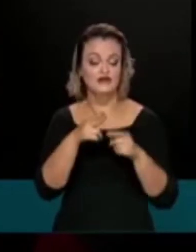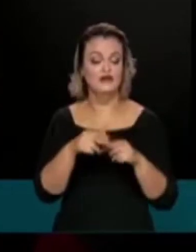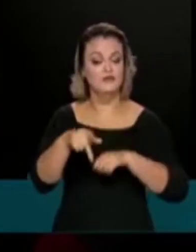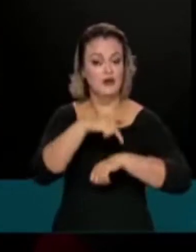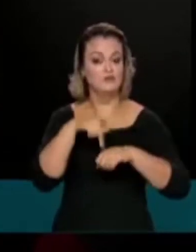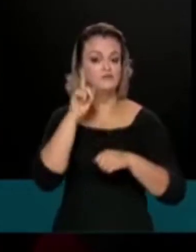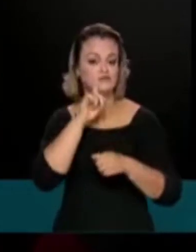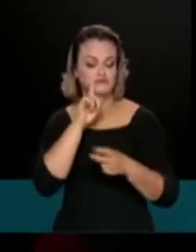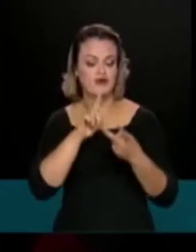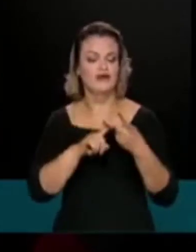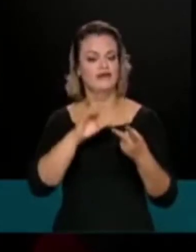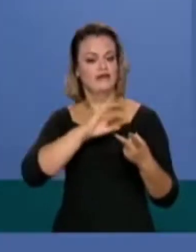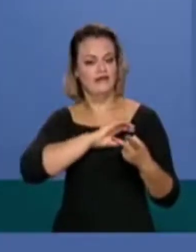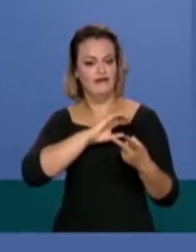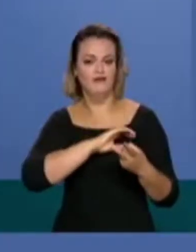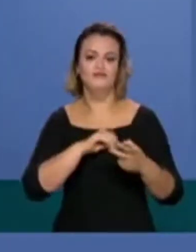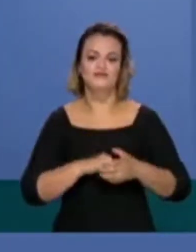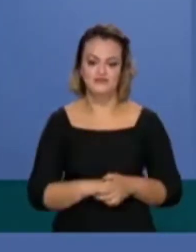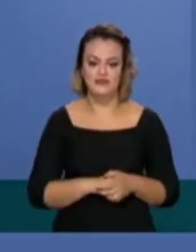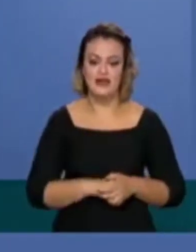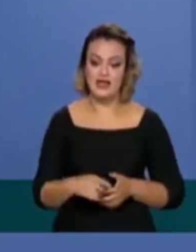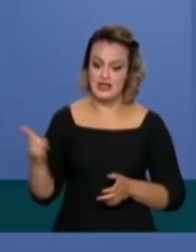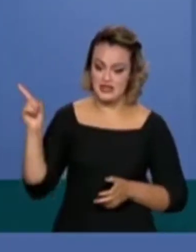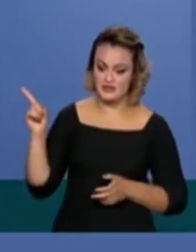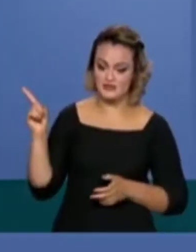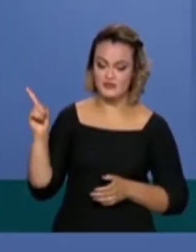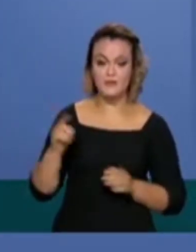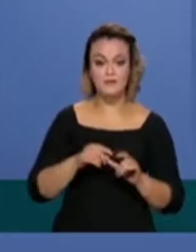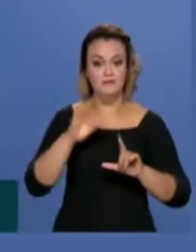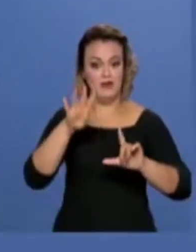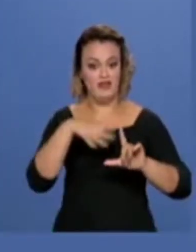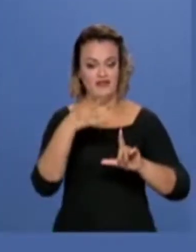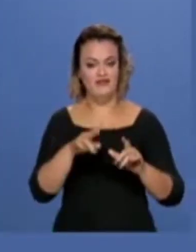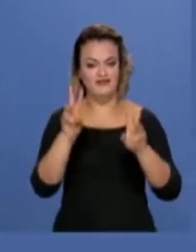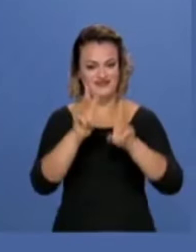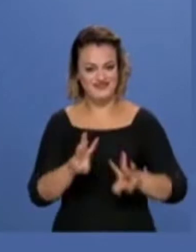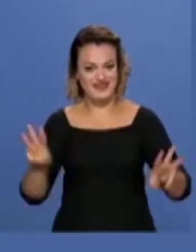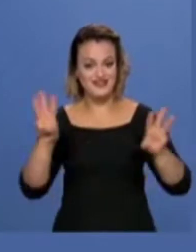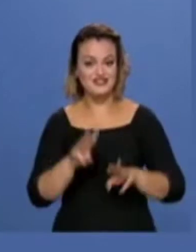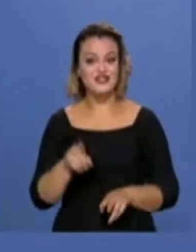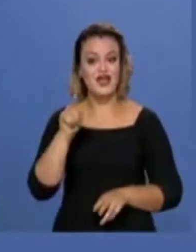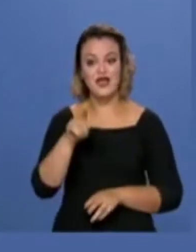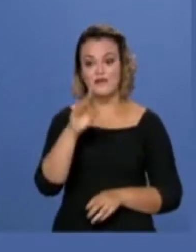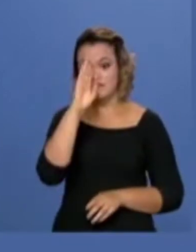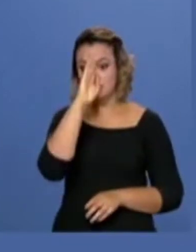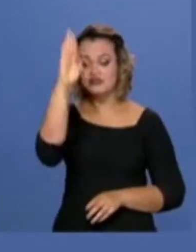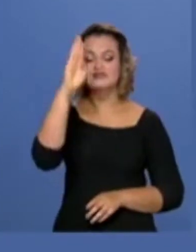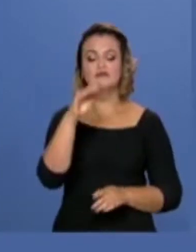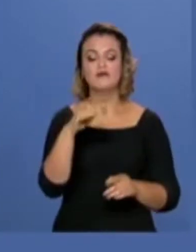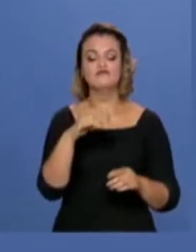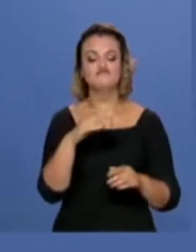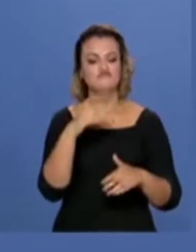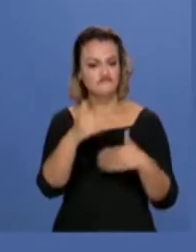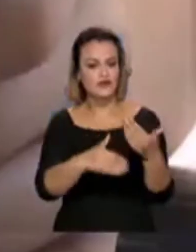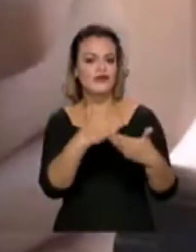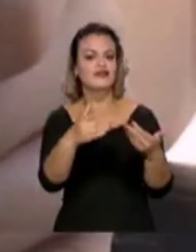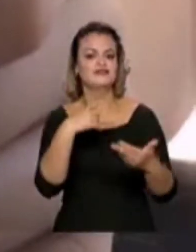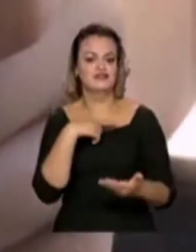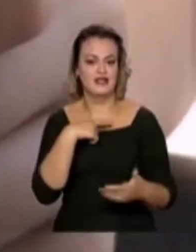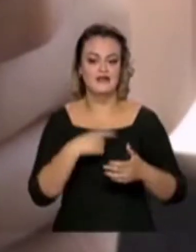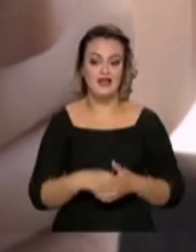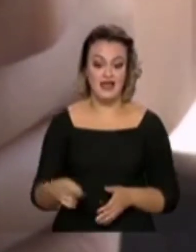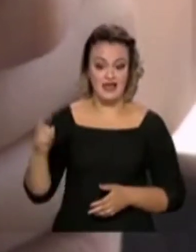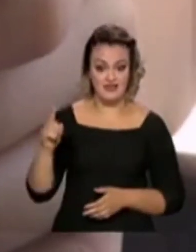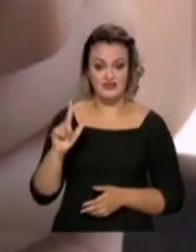Unidos e do Canadá. A plataforma gov.br é o grande símbolo desse avanço brasileiro. A